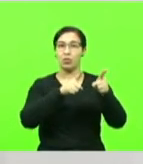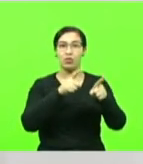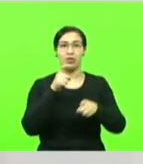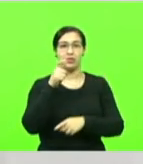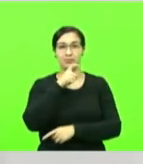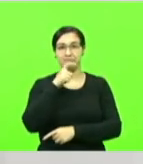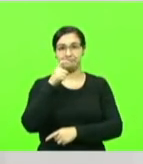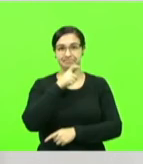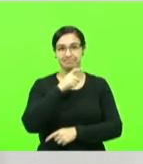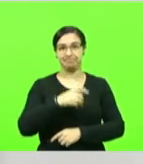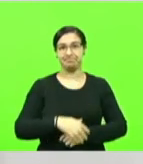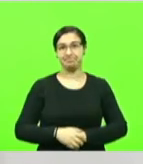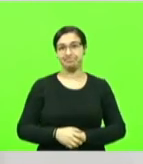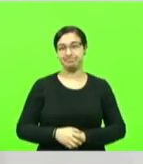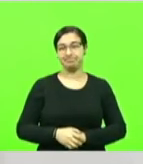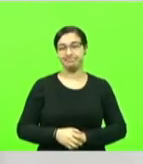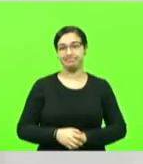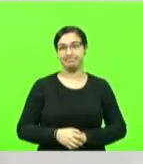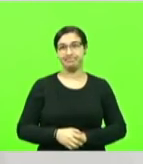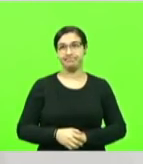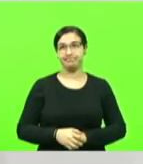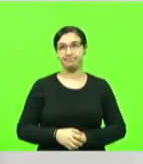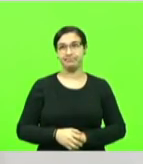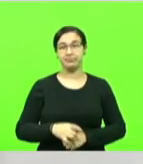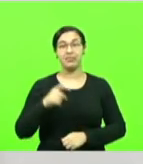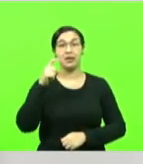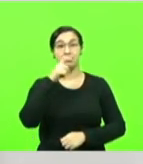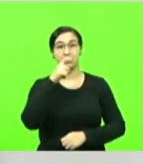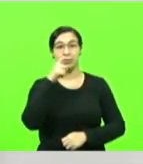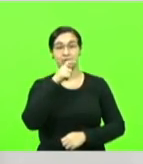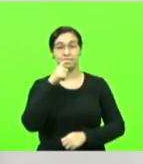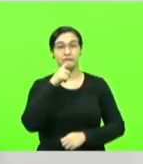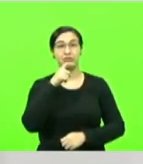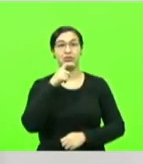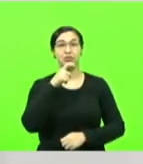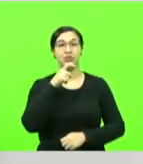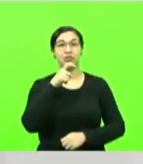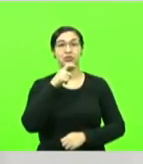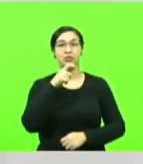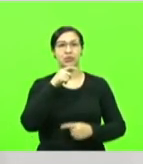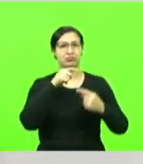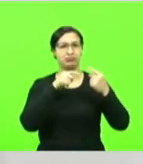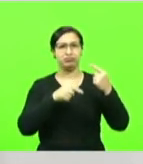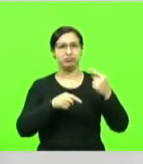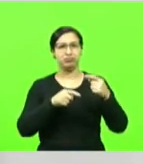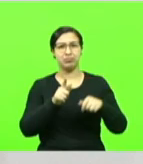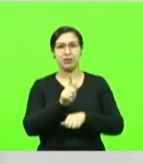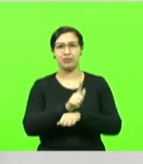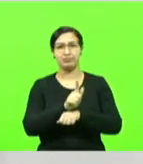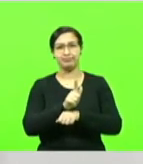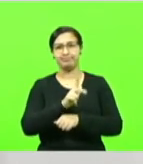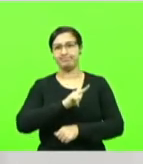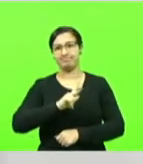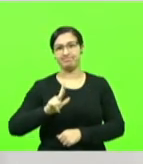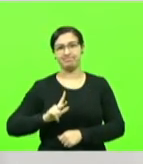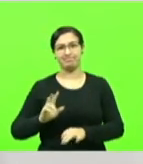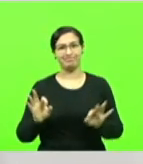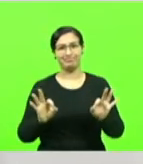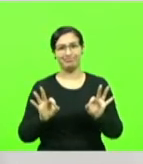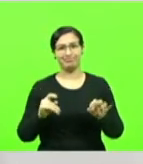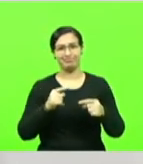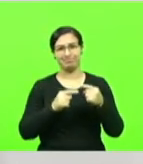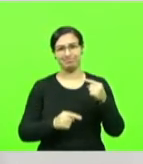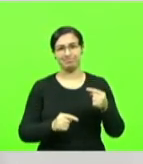A mentira não é uma coisa que combina com a gestão pública. E o governador, nessas